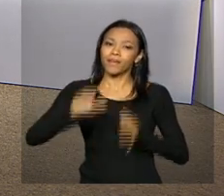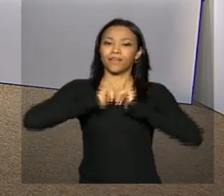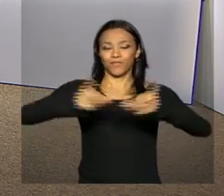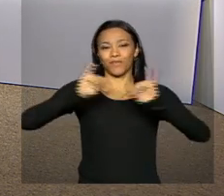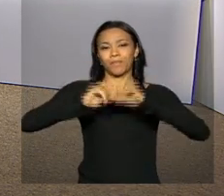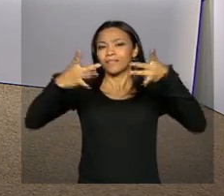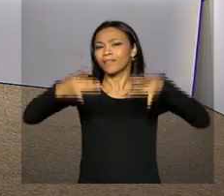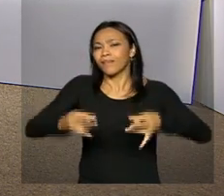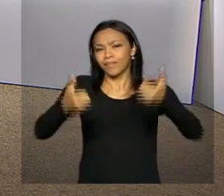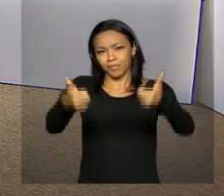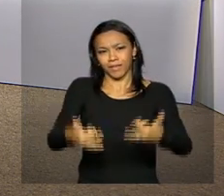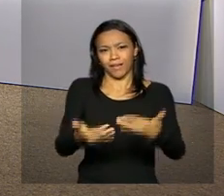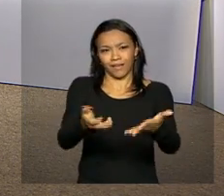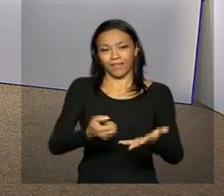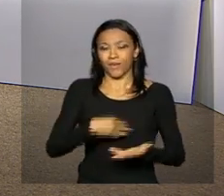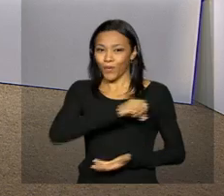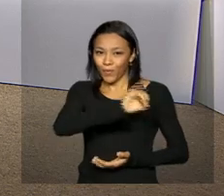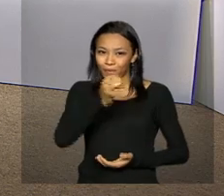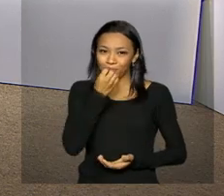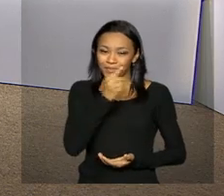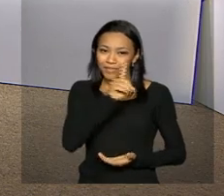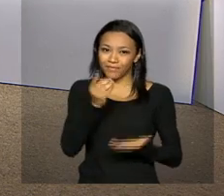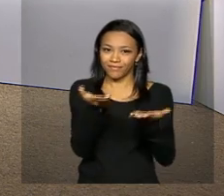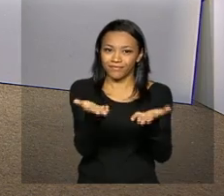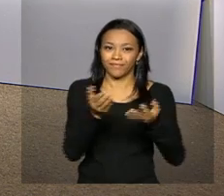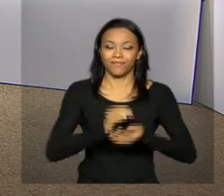tem mais detalhes para a gente. Oi Thaísa, bom dia.